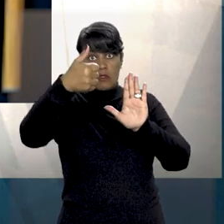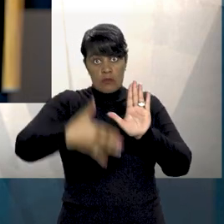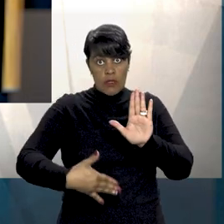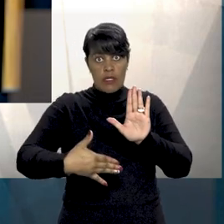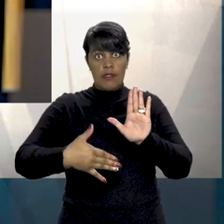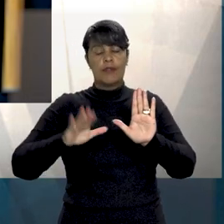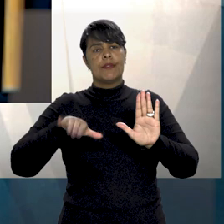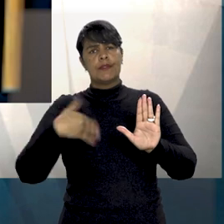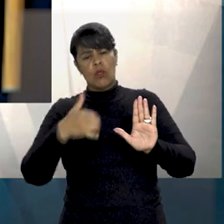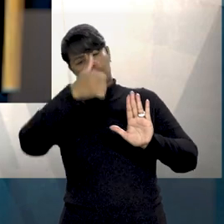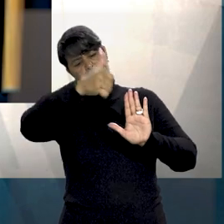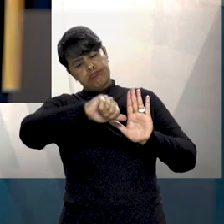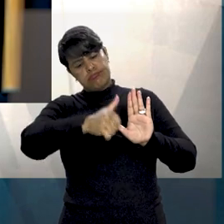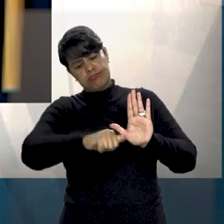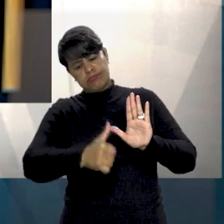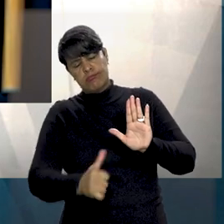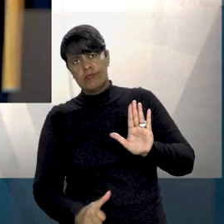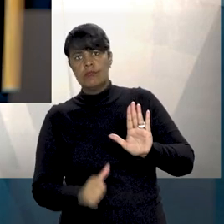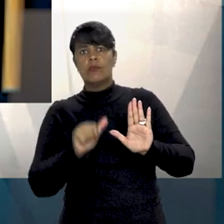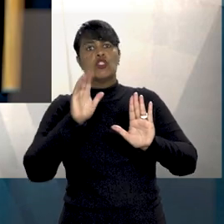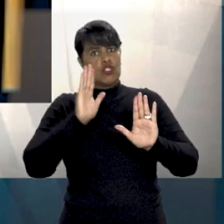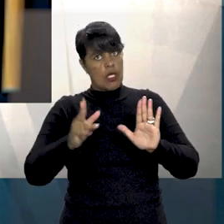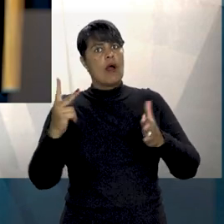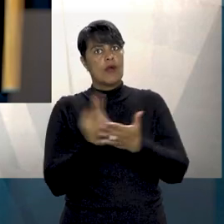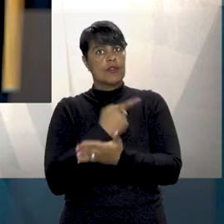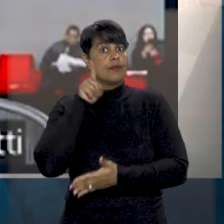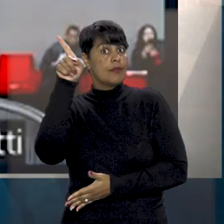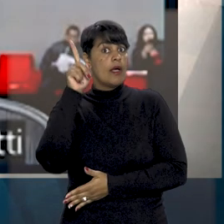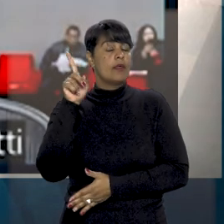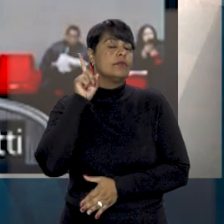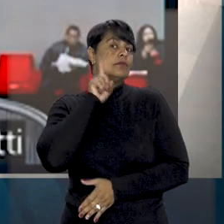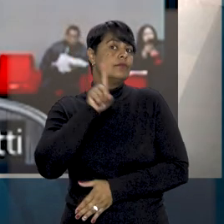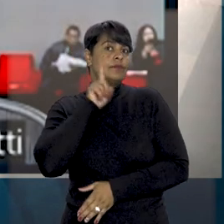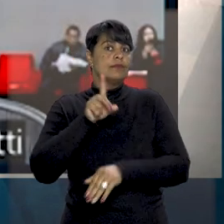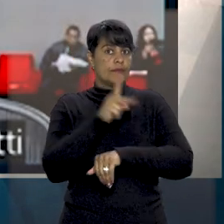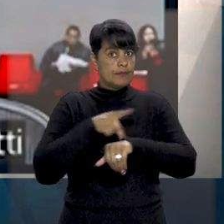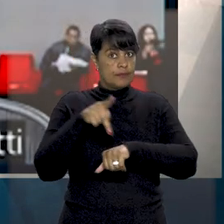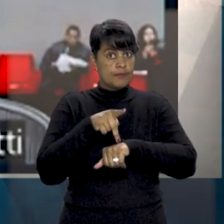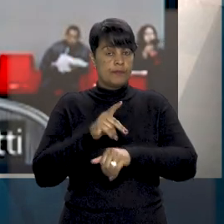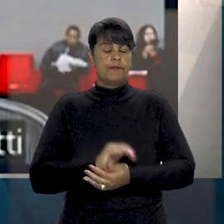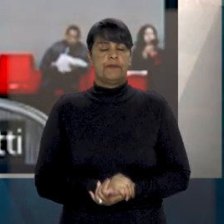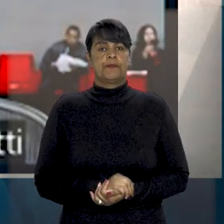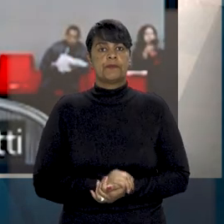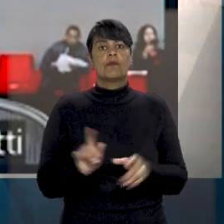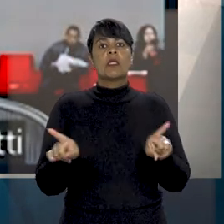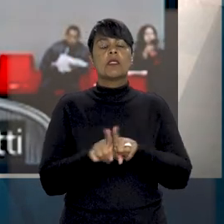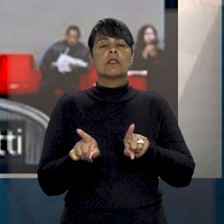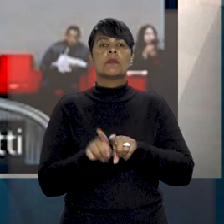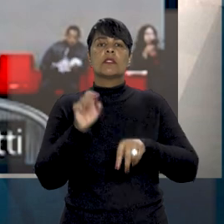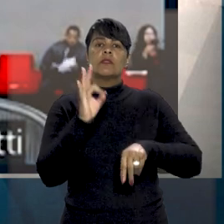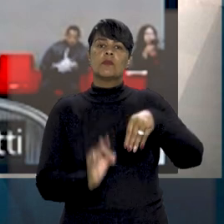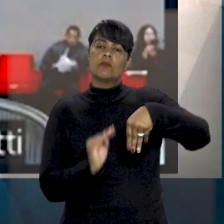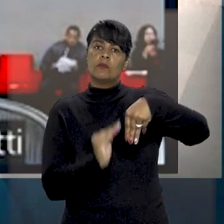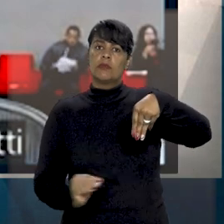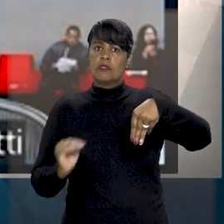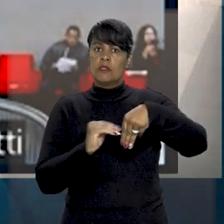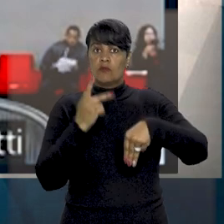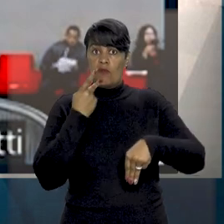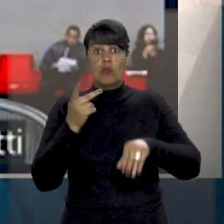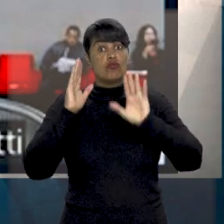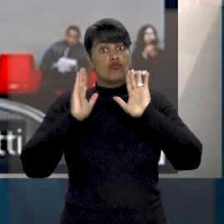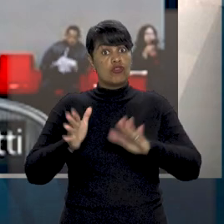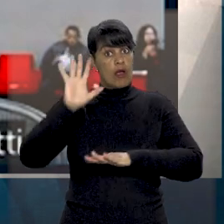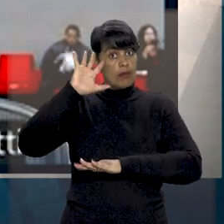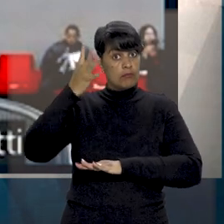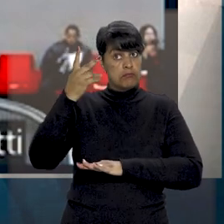seu objeto analisado pelo juízo arbitral nos Estados Unidos. O relator destacou também que a sentença foi proferida nos limites